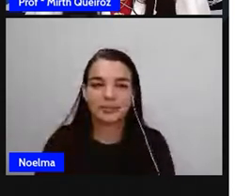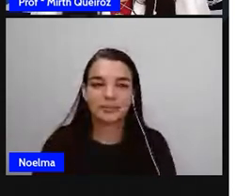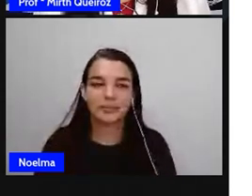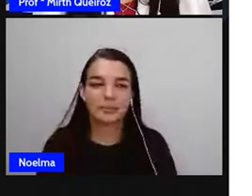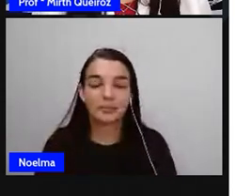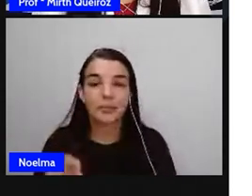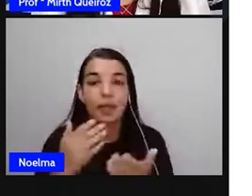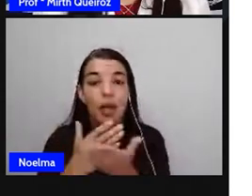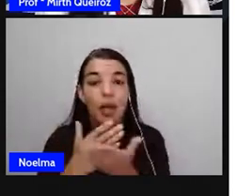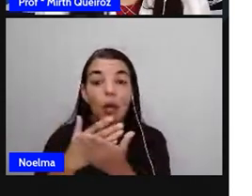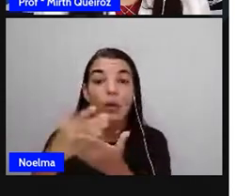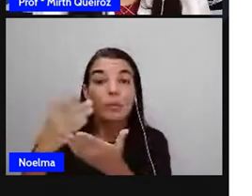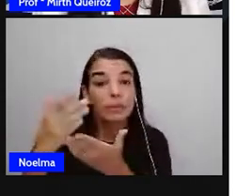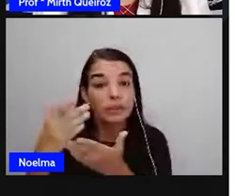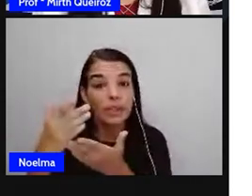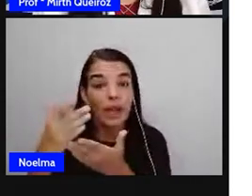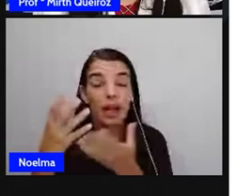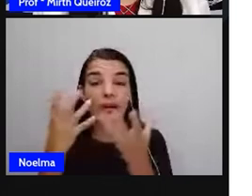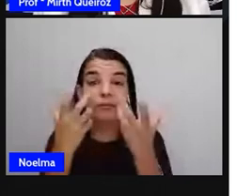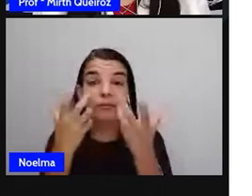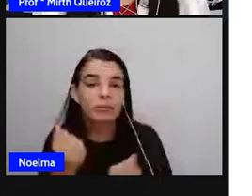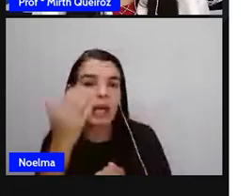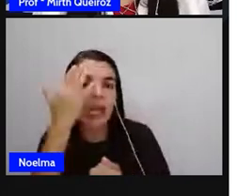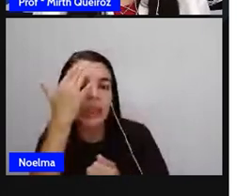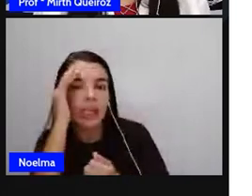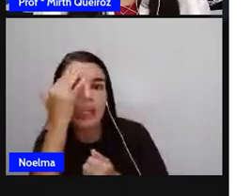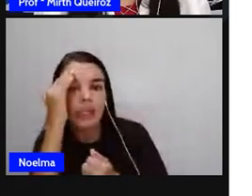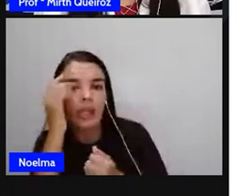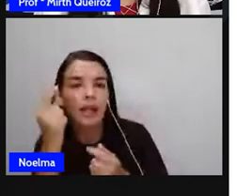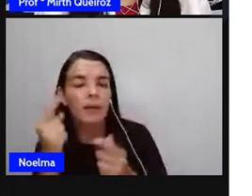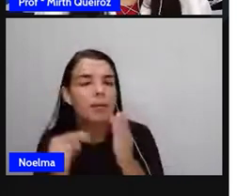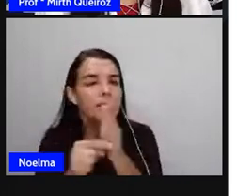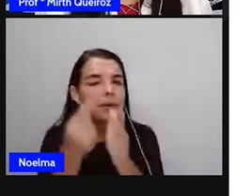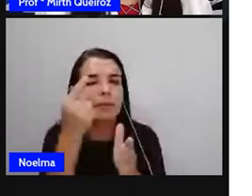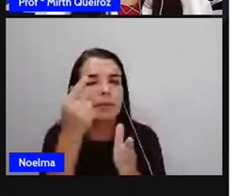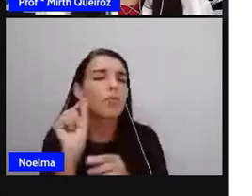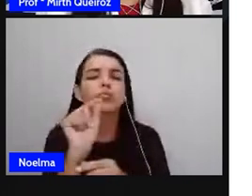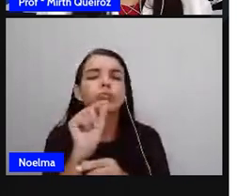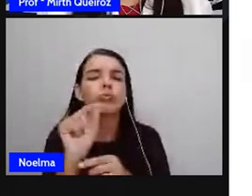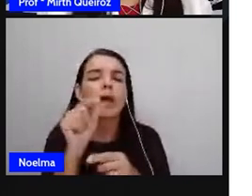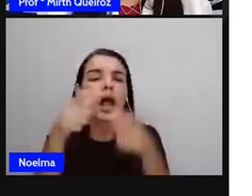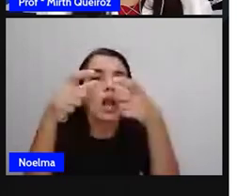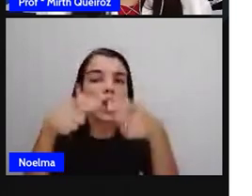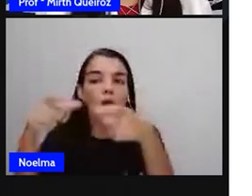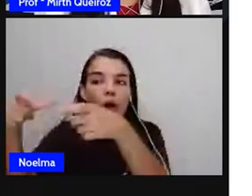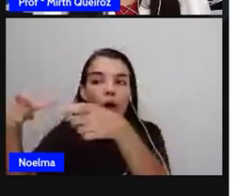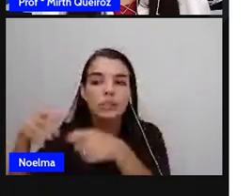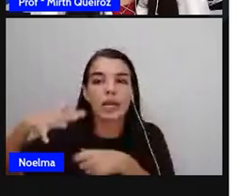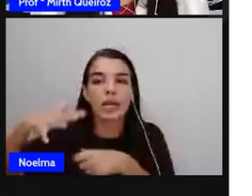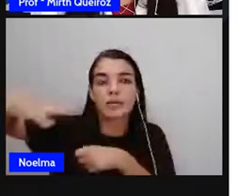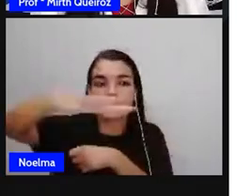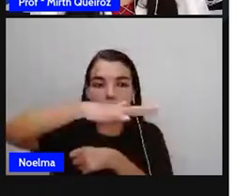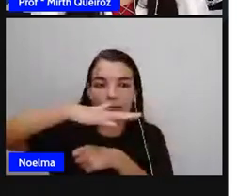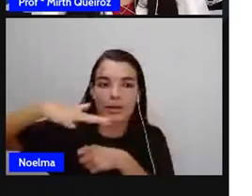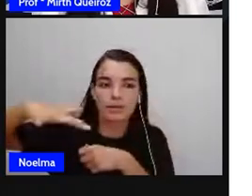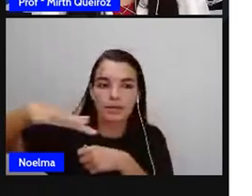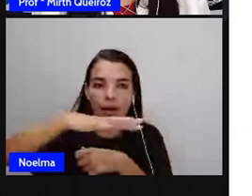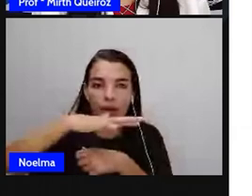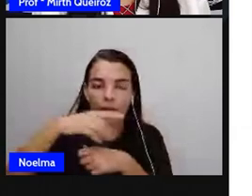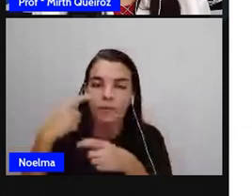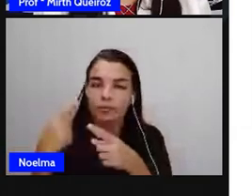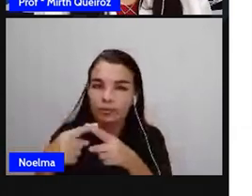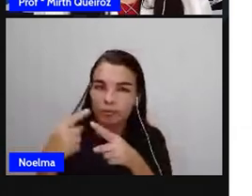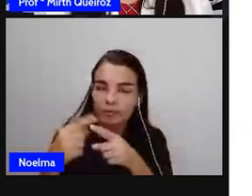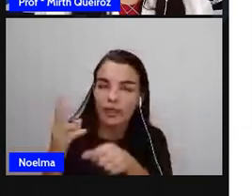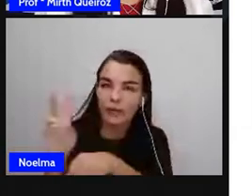E para começar, nós vamos entender primeiro um pouquinho do que é localização espacial. Para isso, eu trouxe